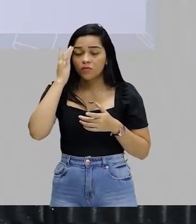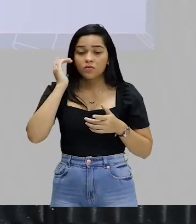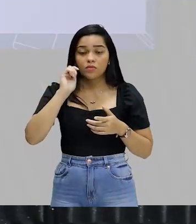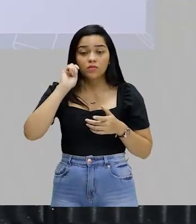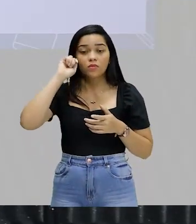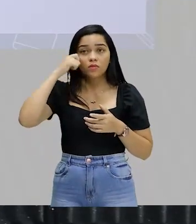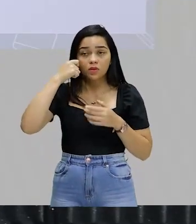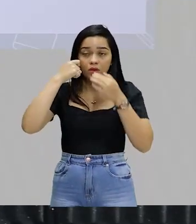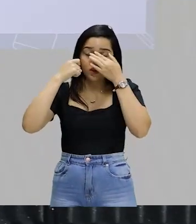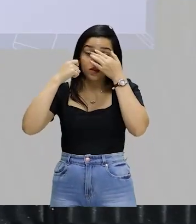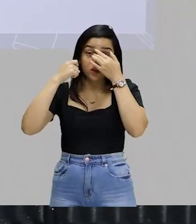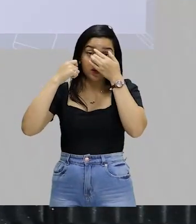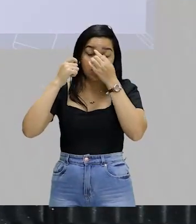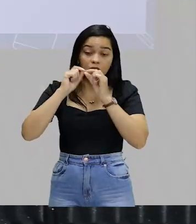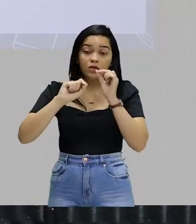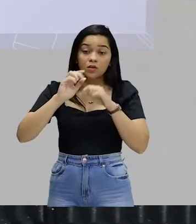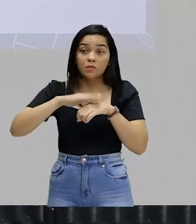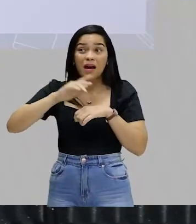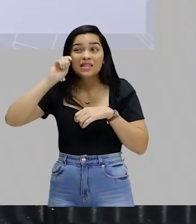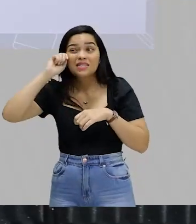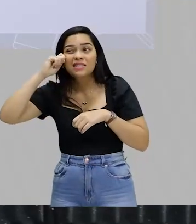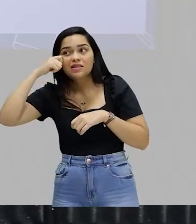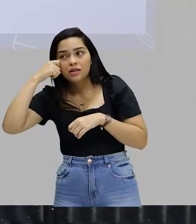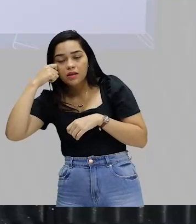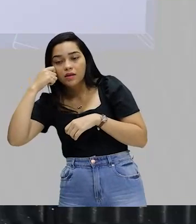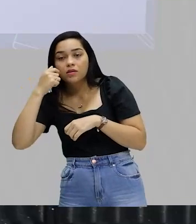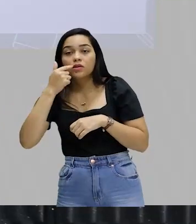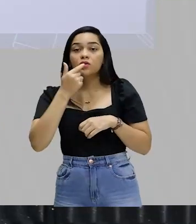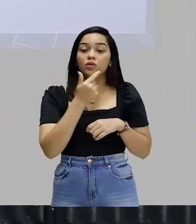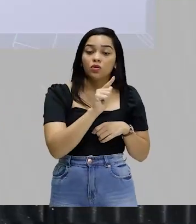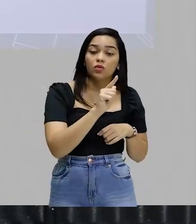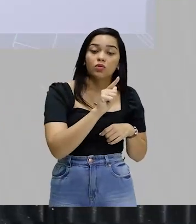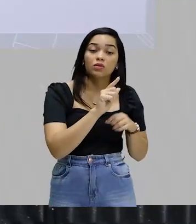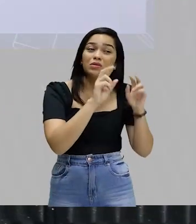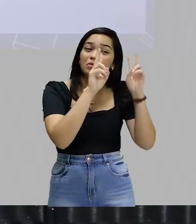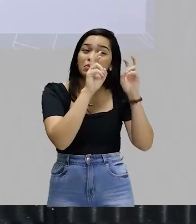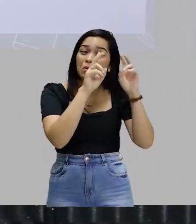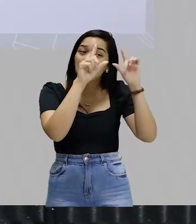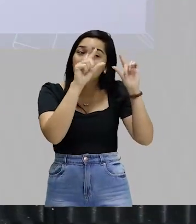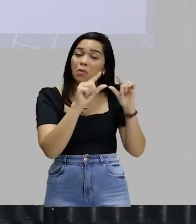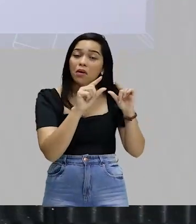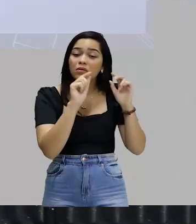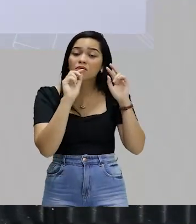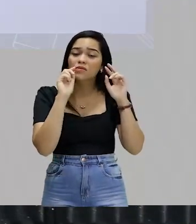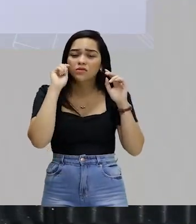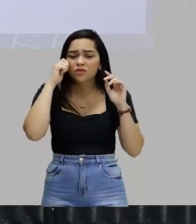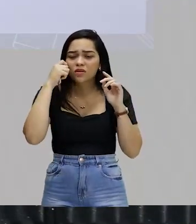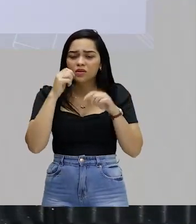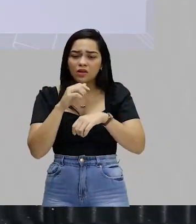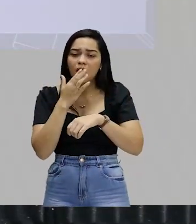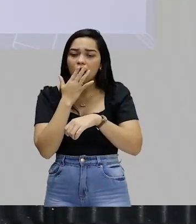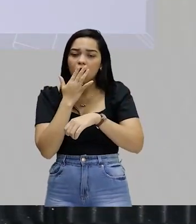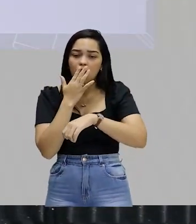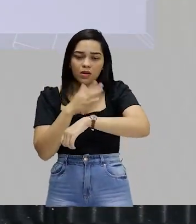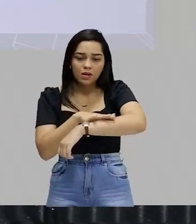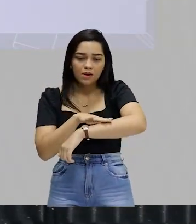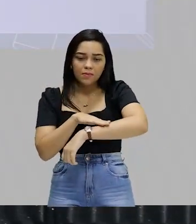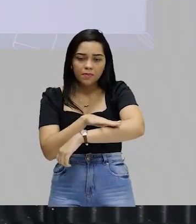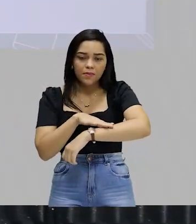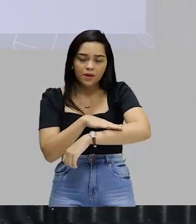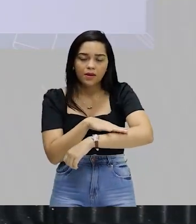que são mais negras e outras que são menos negras, entre aspas. Falando da cor da pele, ok?